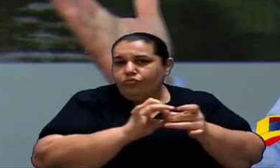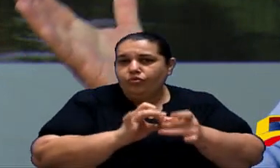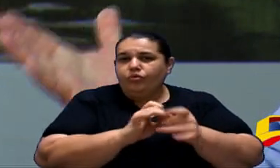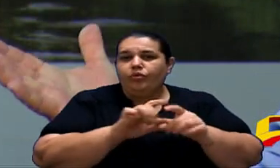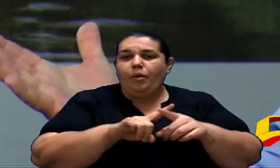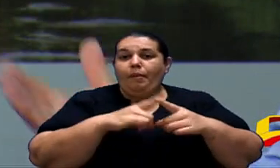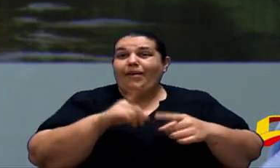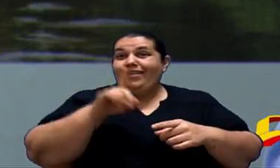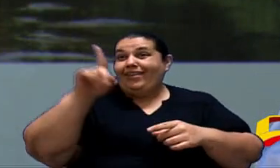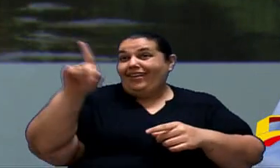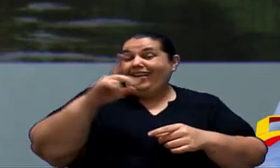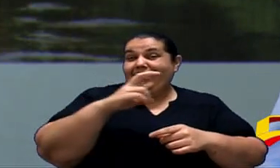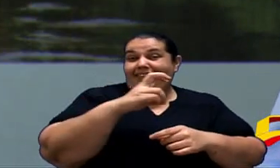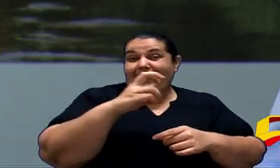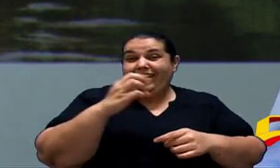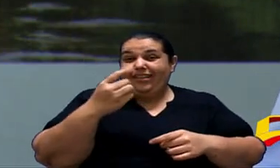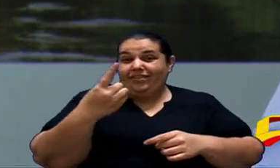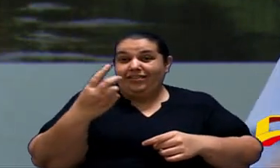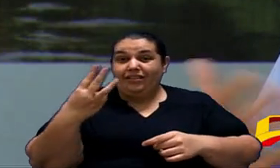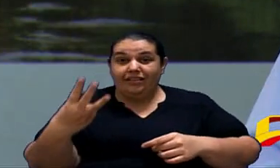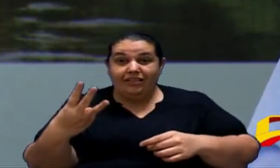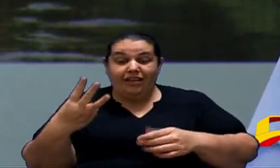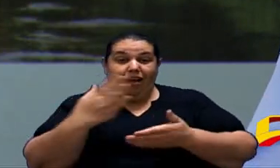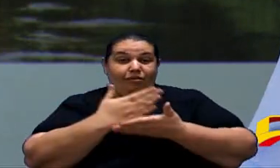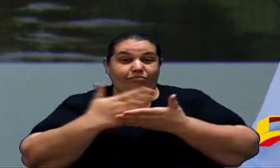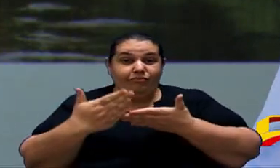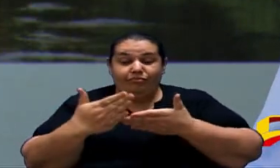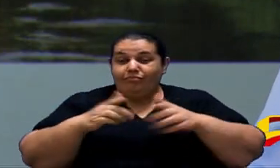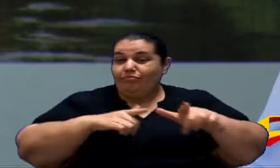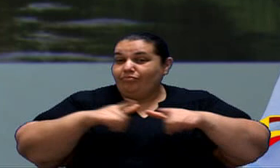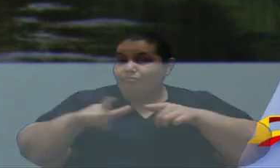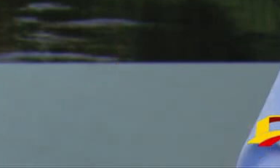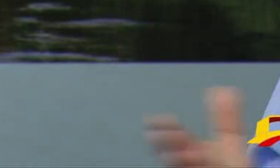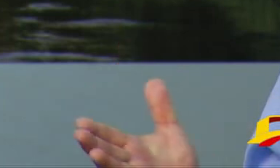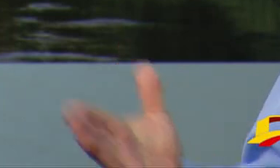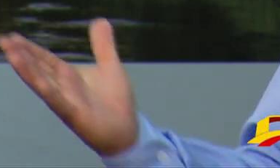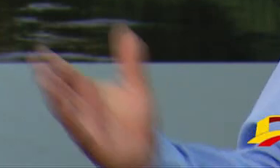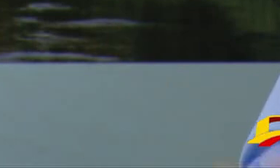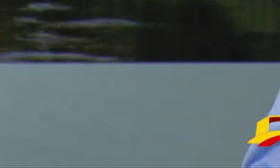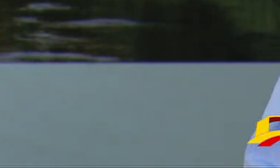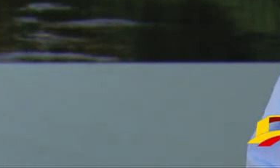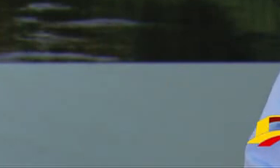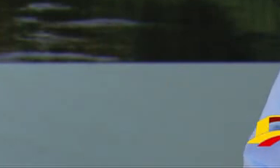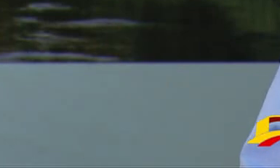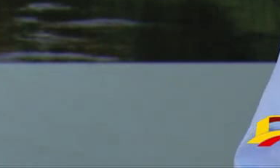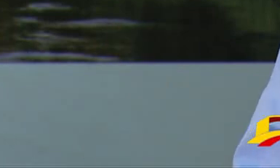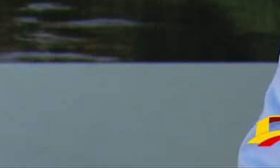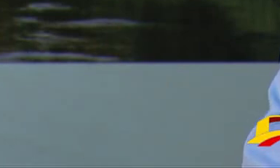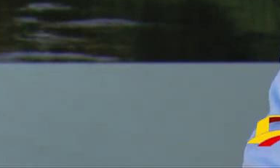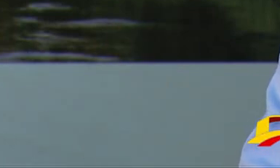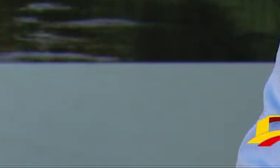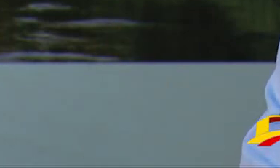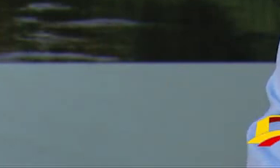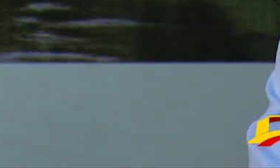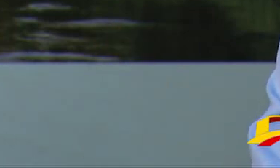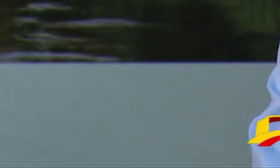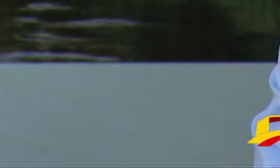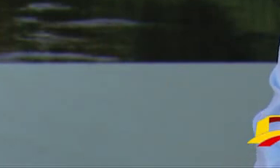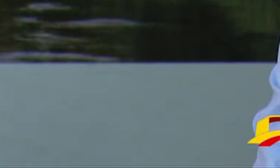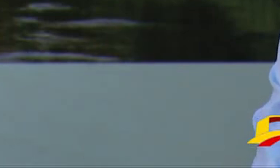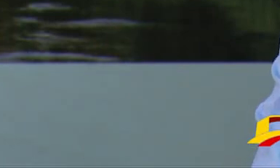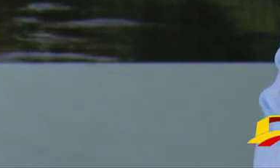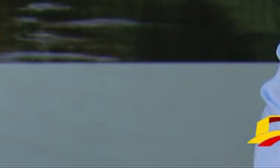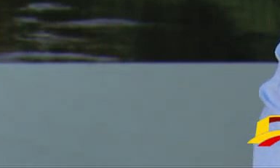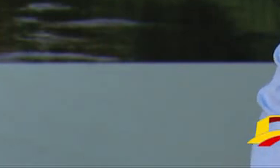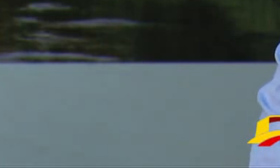Nacional Que São 513 Deputados Fazendo Vários Projetos Então Acaba Ocorrendo Mesmo Que Um Ou Outro